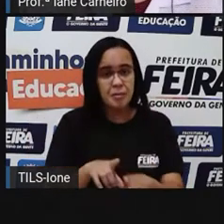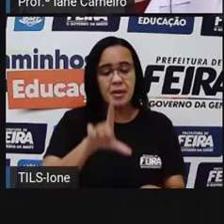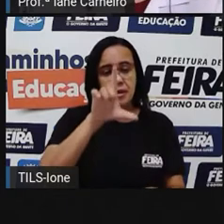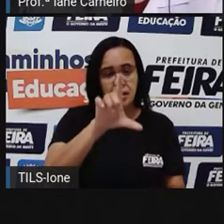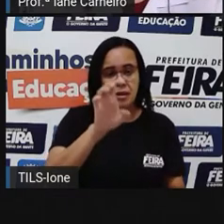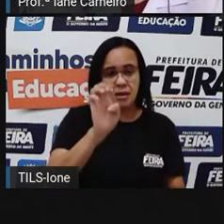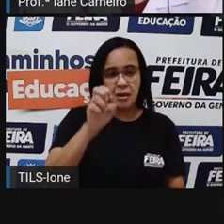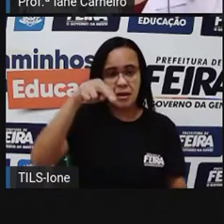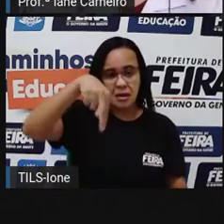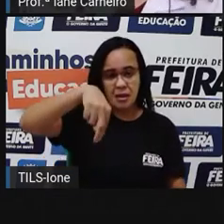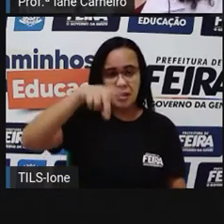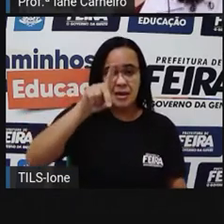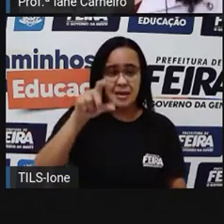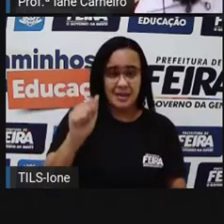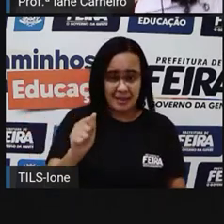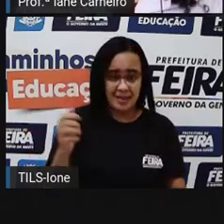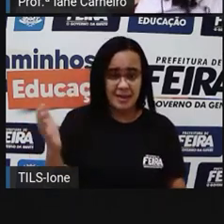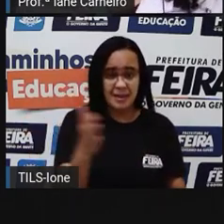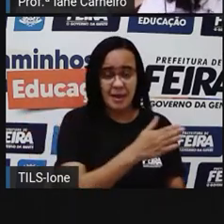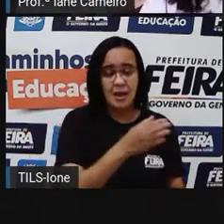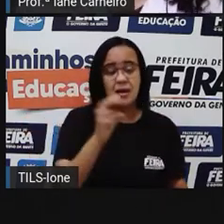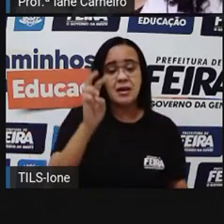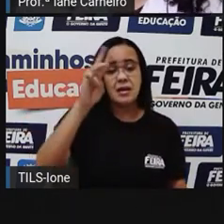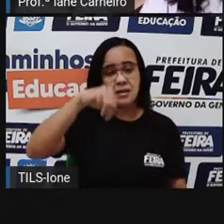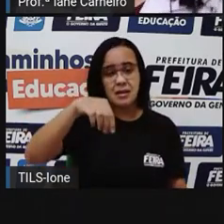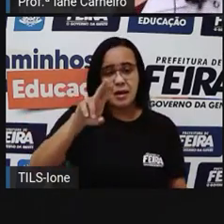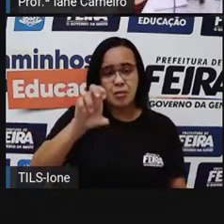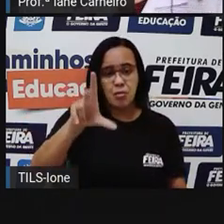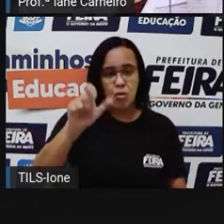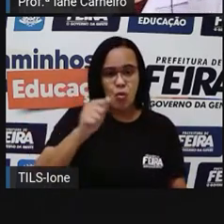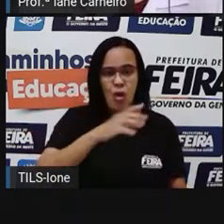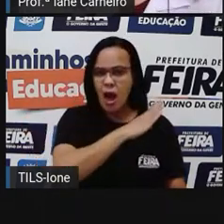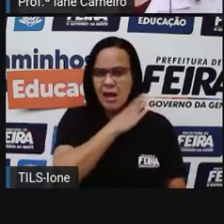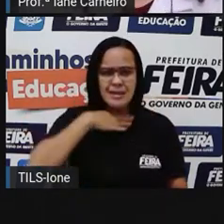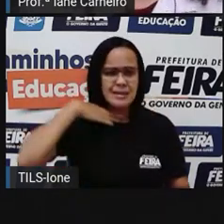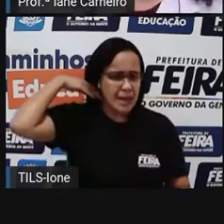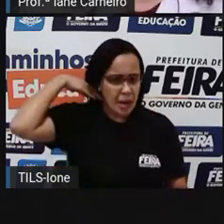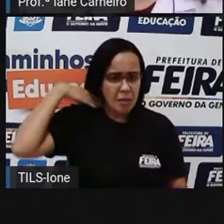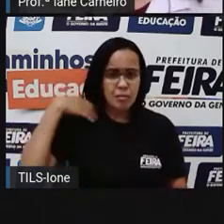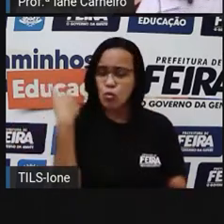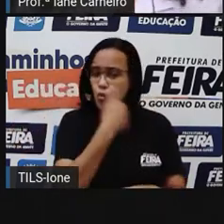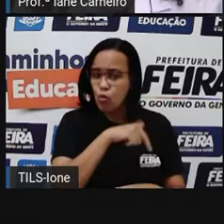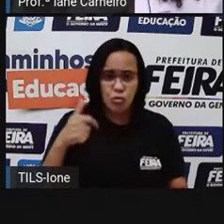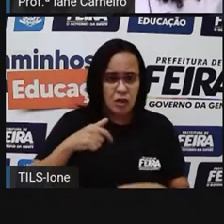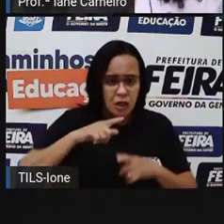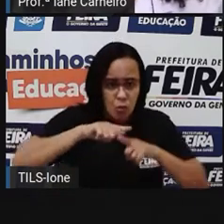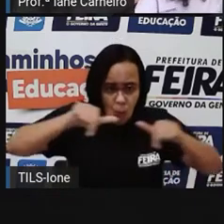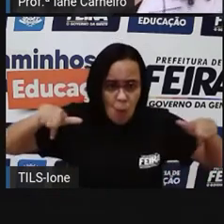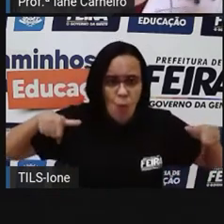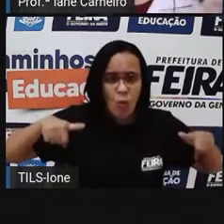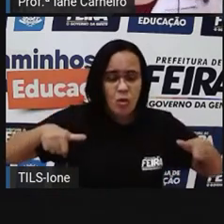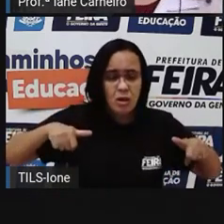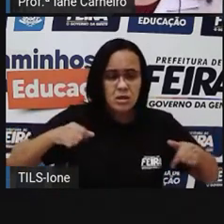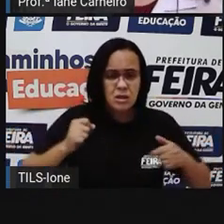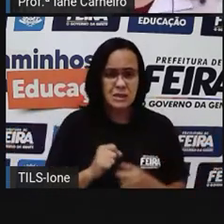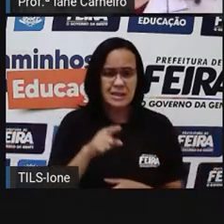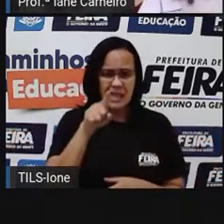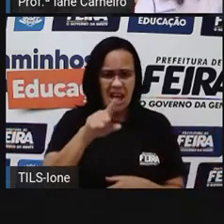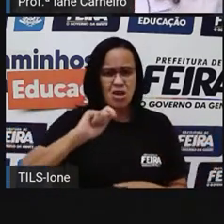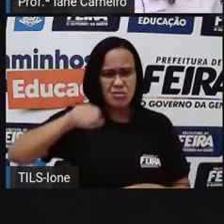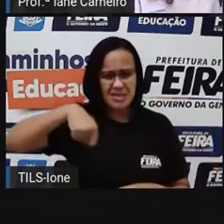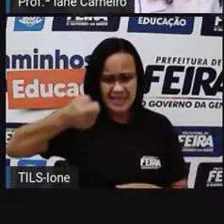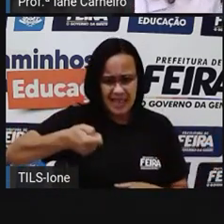cabeça, né? Olha ela aqui. É com o fogo no lugar da cabeça. Ela vive